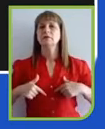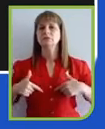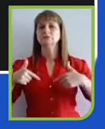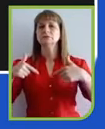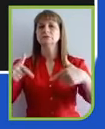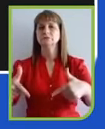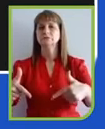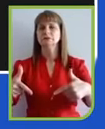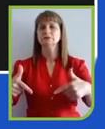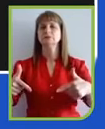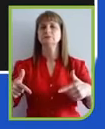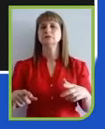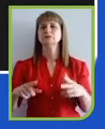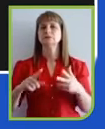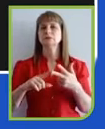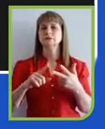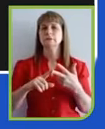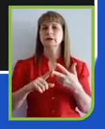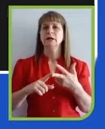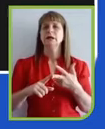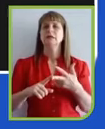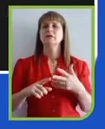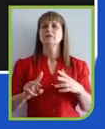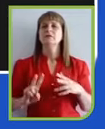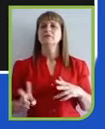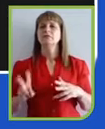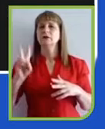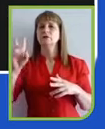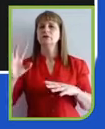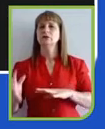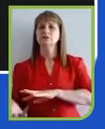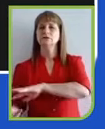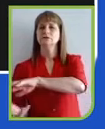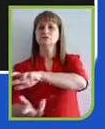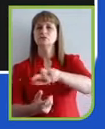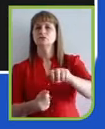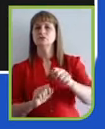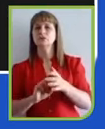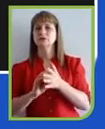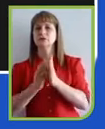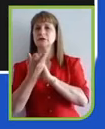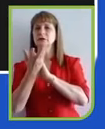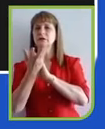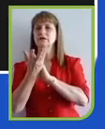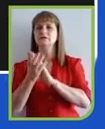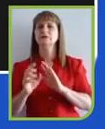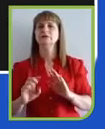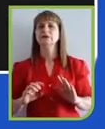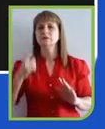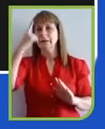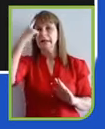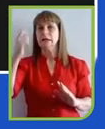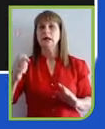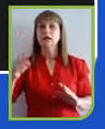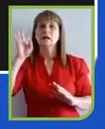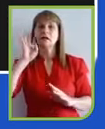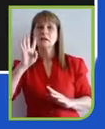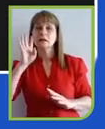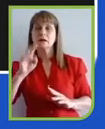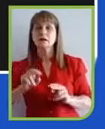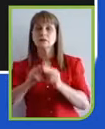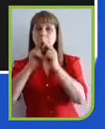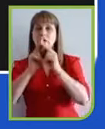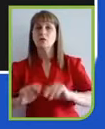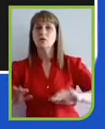cadeias de valor mais sustentáveis. É uma ideia muito legal da ONU que eu gosto muito que o Pacto trabalha, é